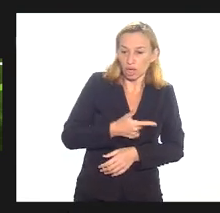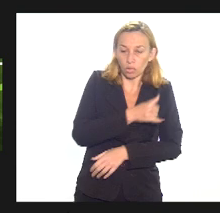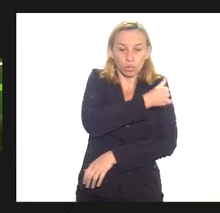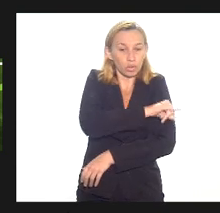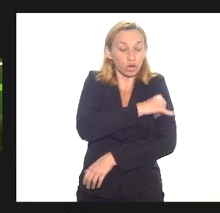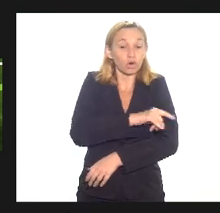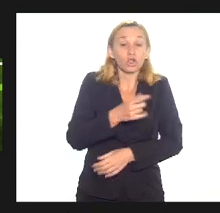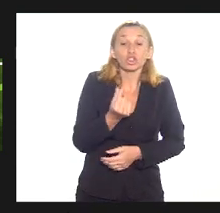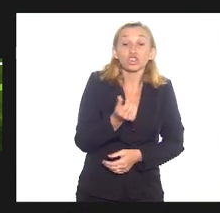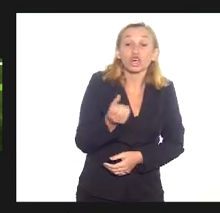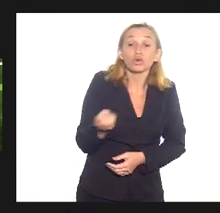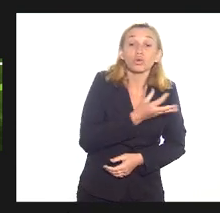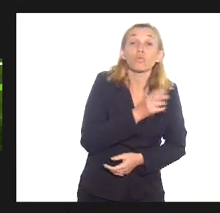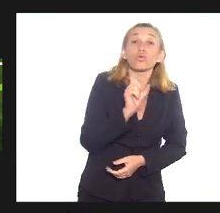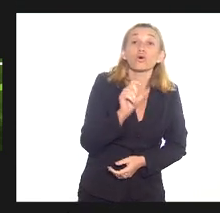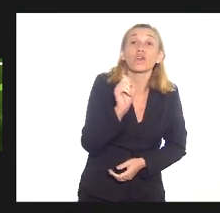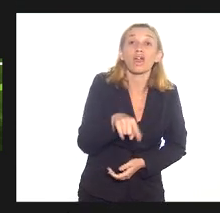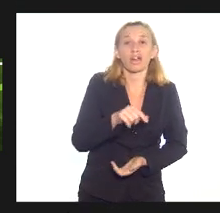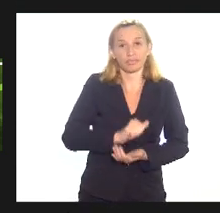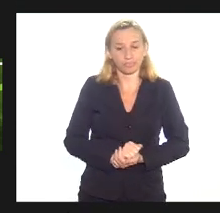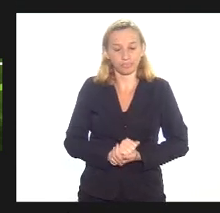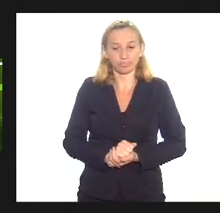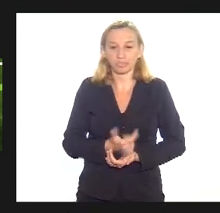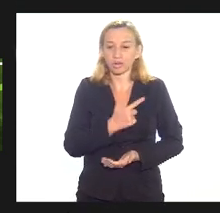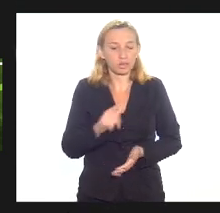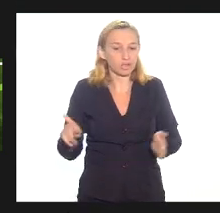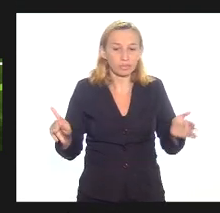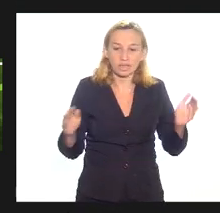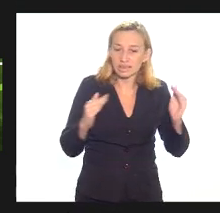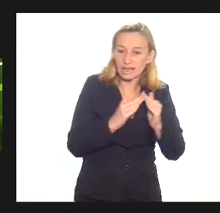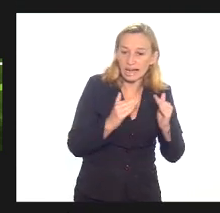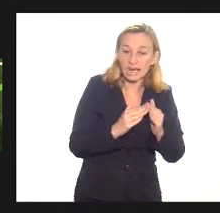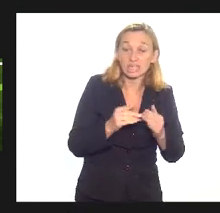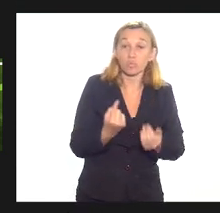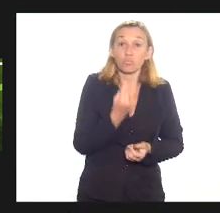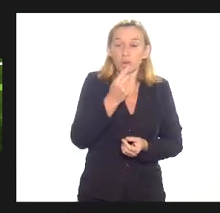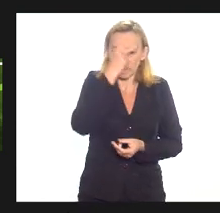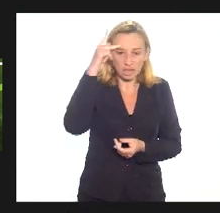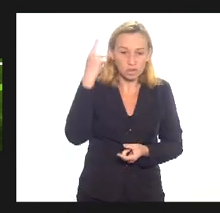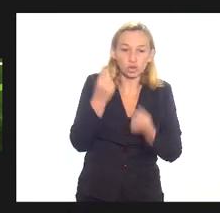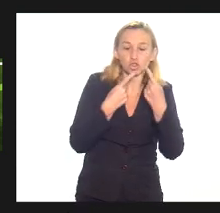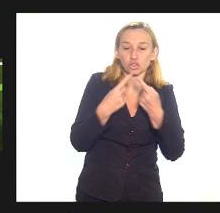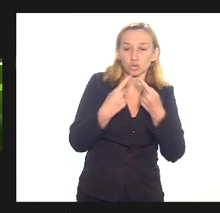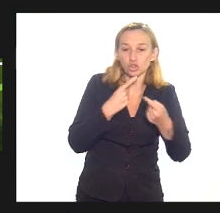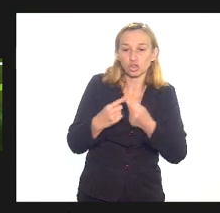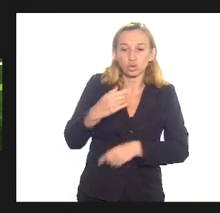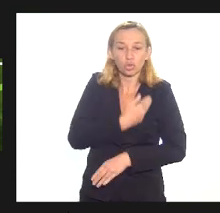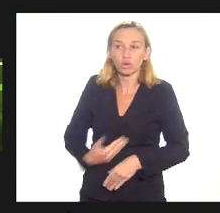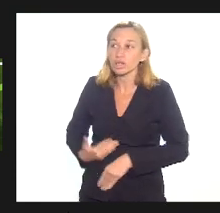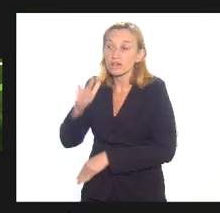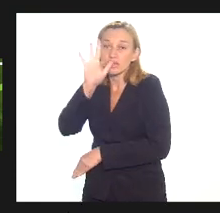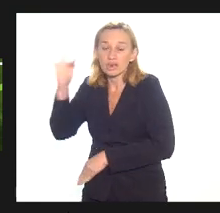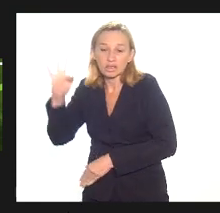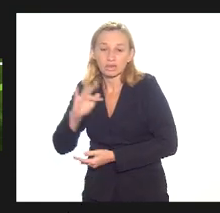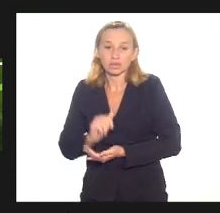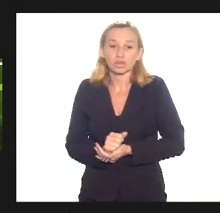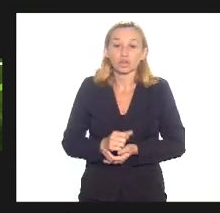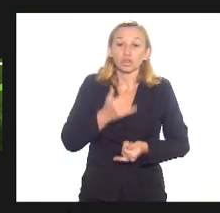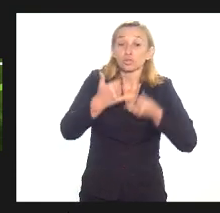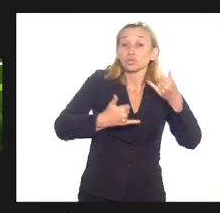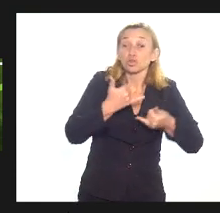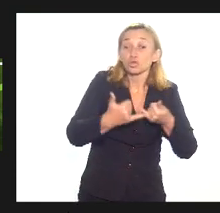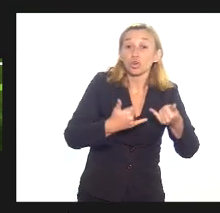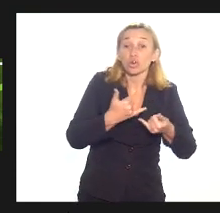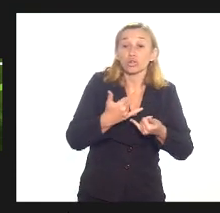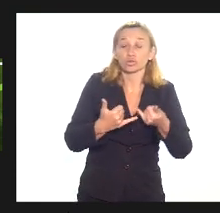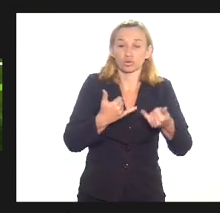um exemplo nós não temos nessa casa ninguém discutindo com o governo federal a questão dos jogos a